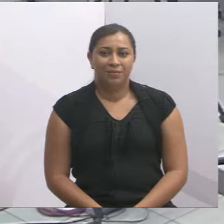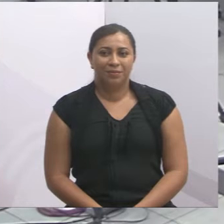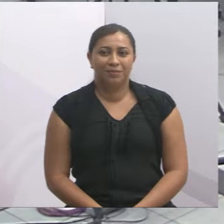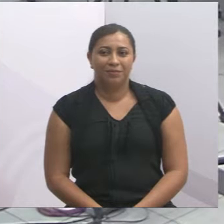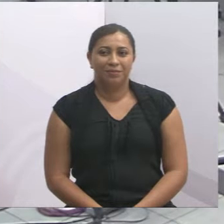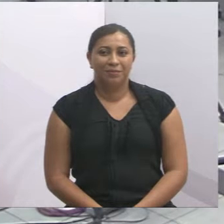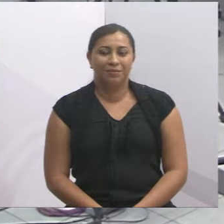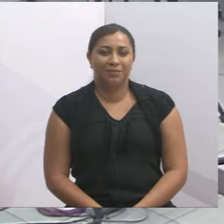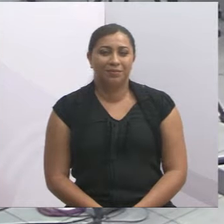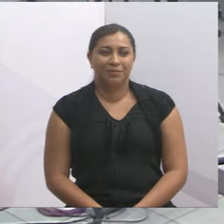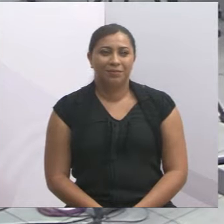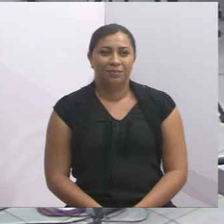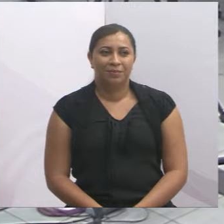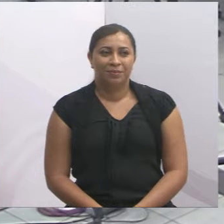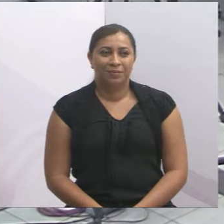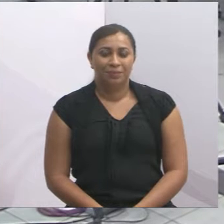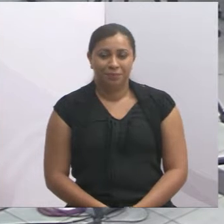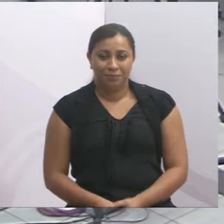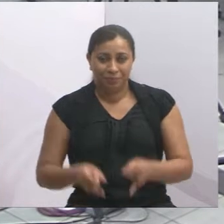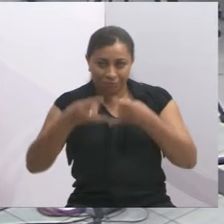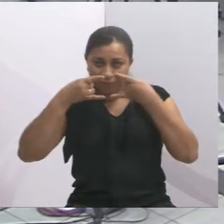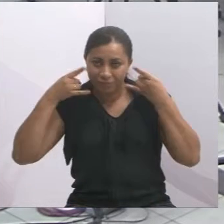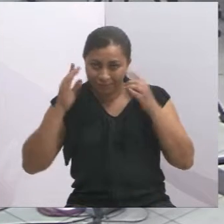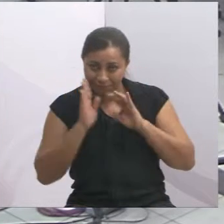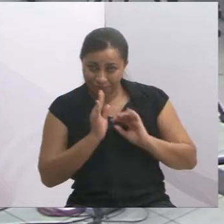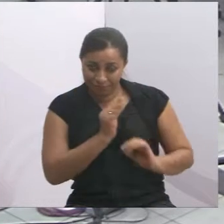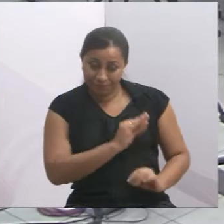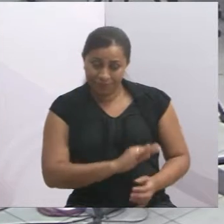Se essa, para tirar a máscara, para vir,